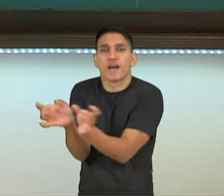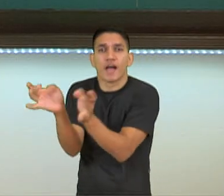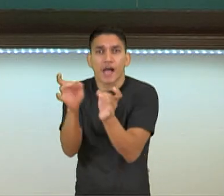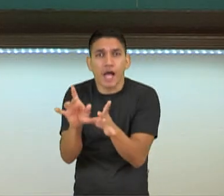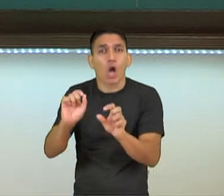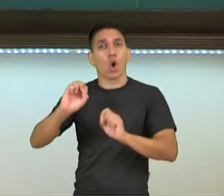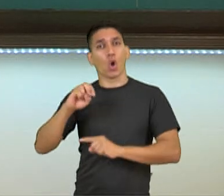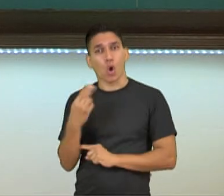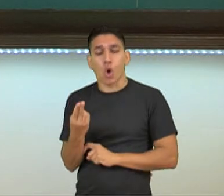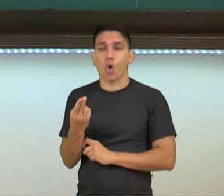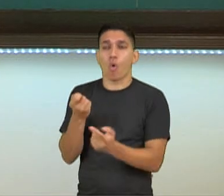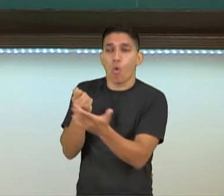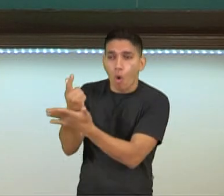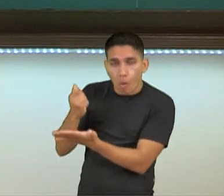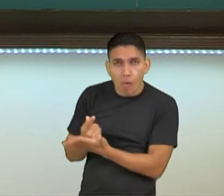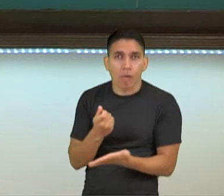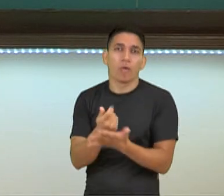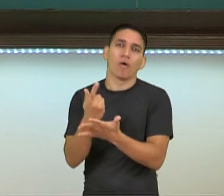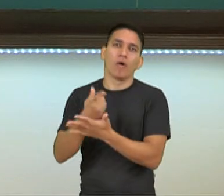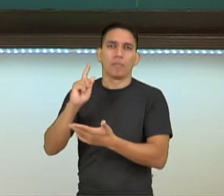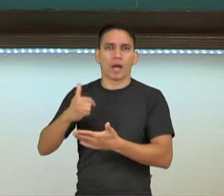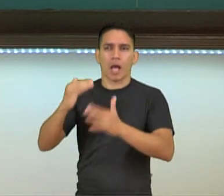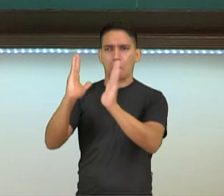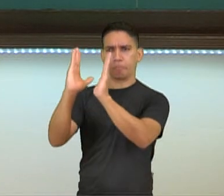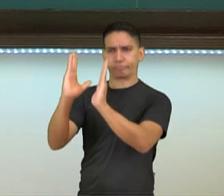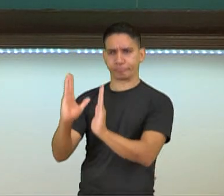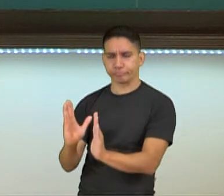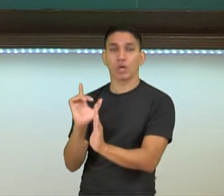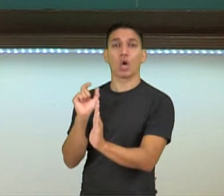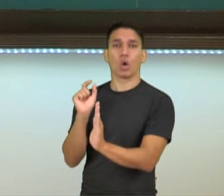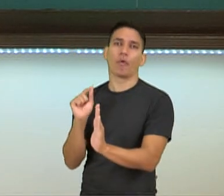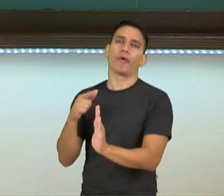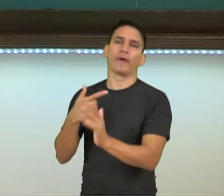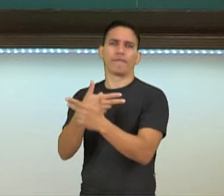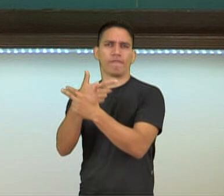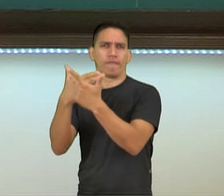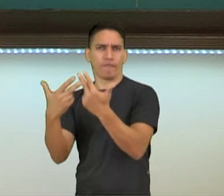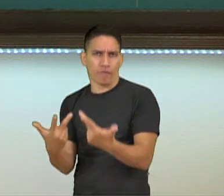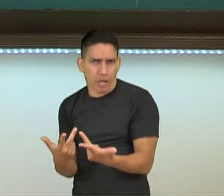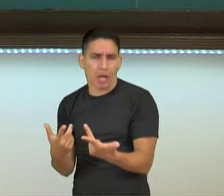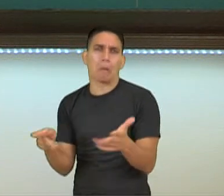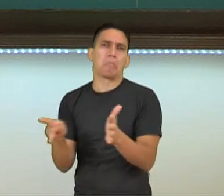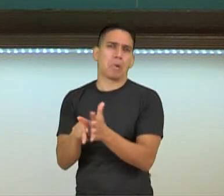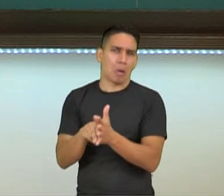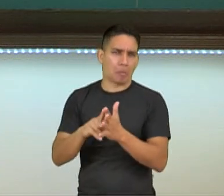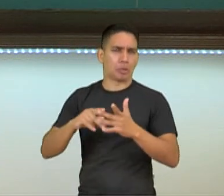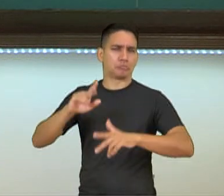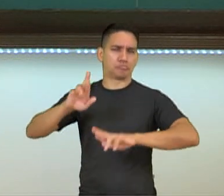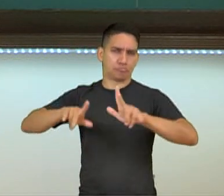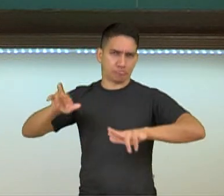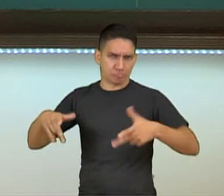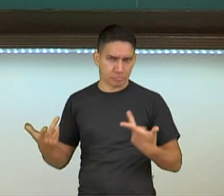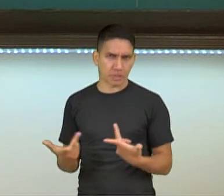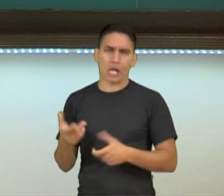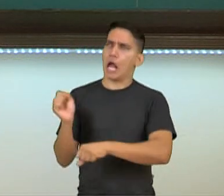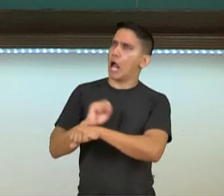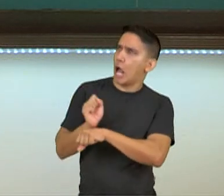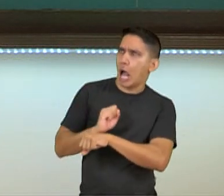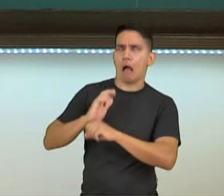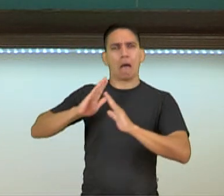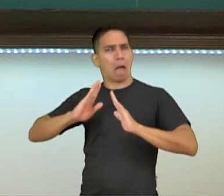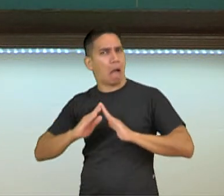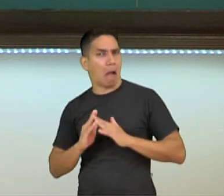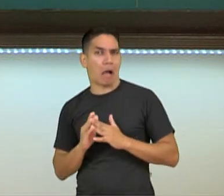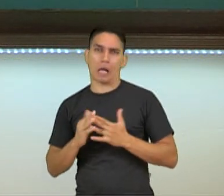São aquelas partes, aquela parte do jornal em que aparecem aquilo que está sendo vendido, seja carro, seja casa,